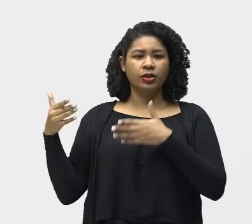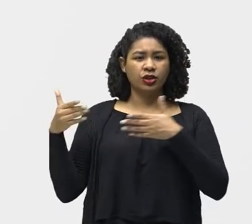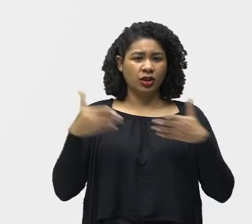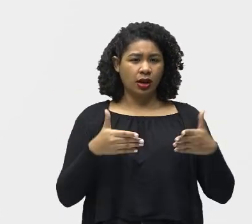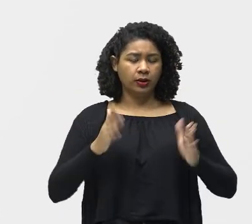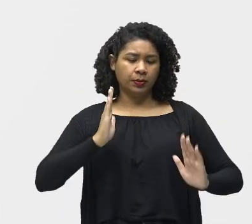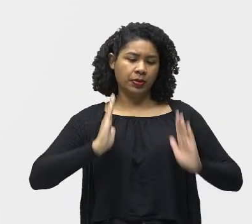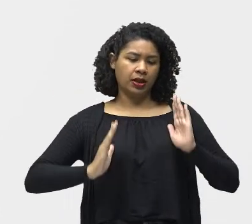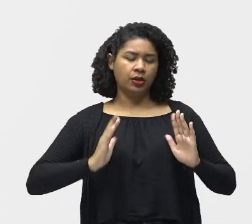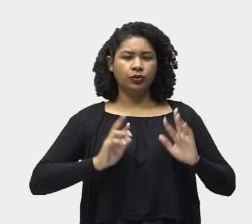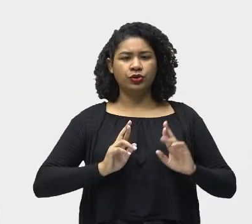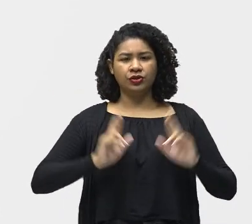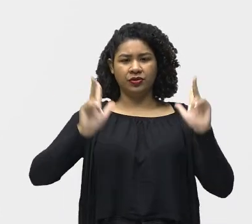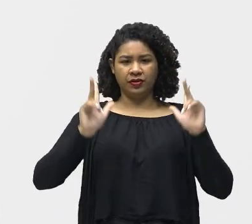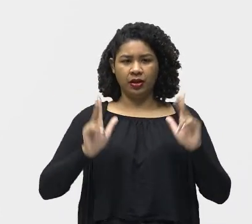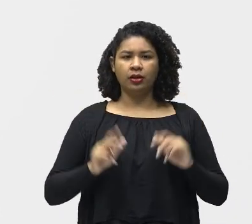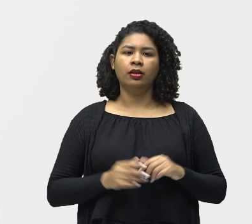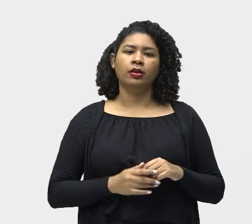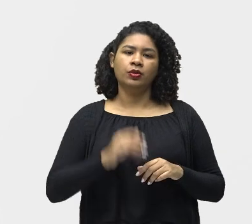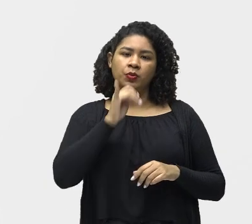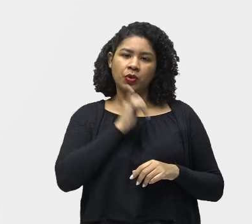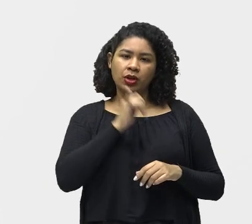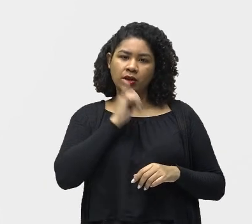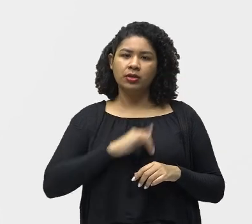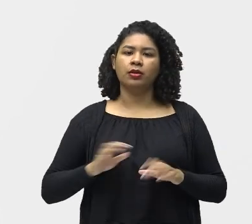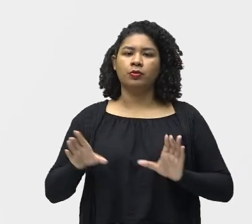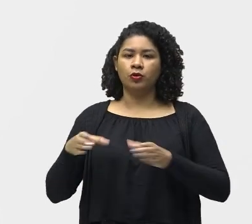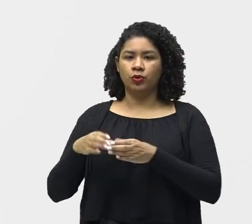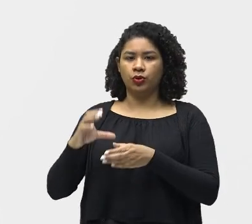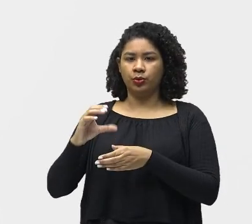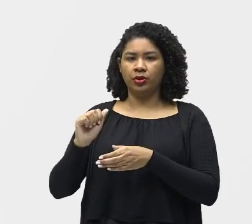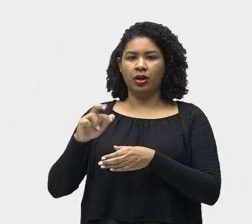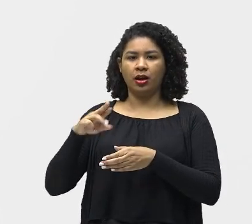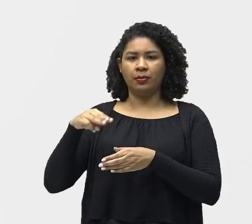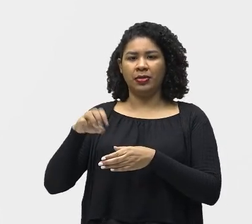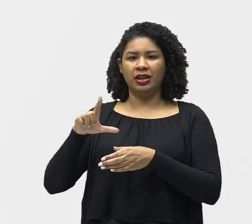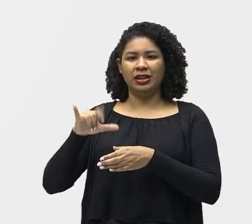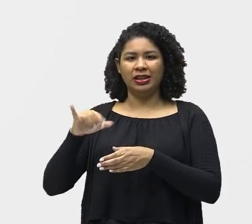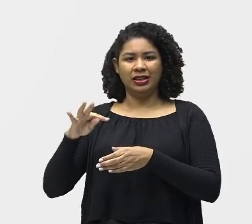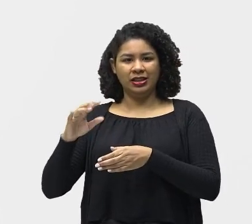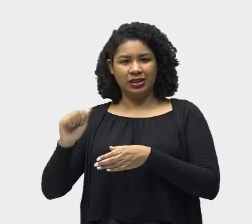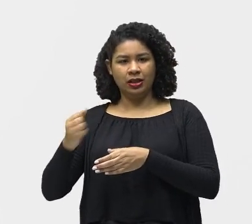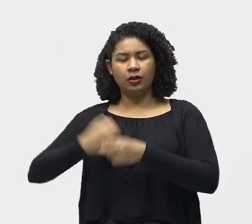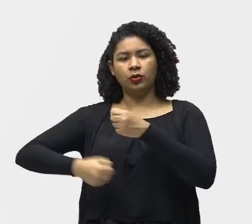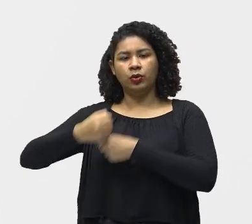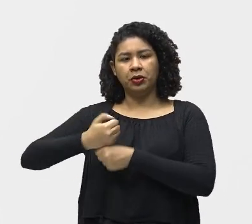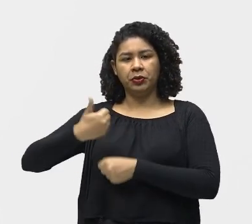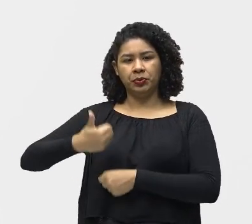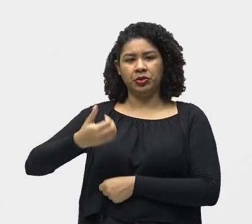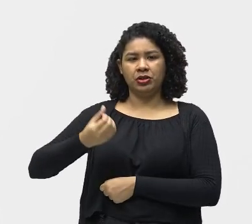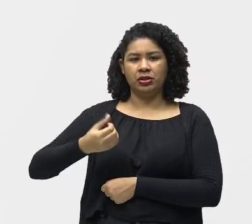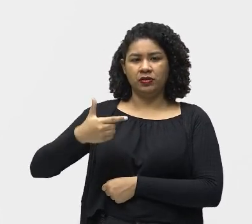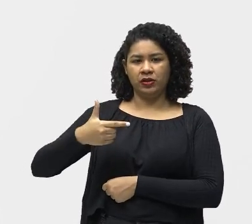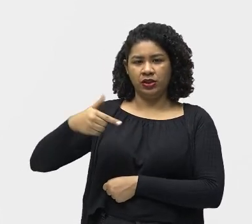Diferentes A região Por exemplo Os carmelitas Em 1627 Os jesuítas Em 1636